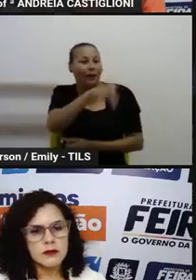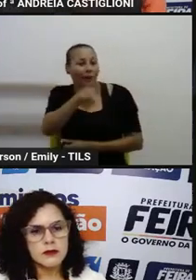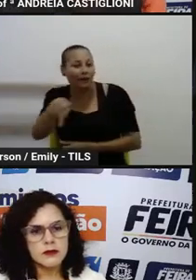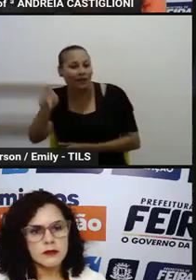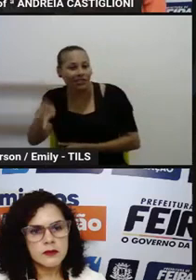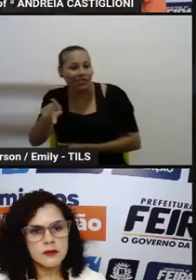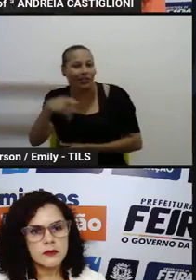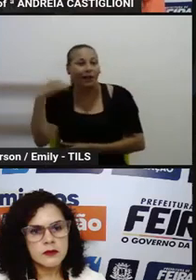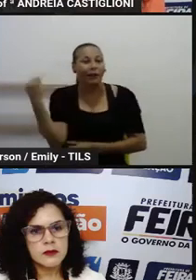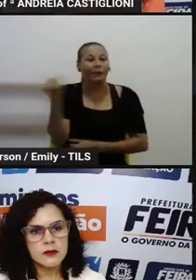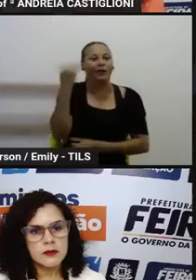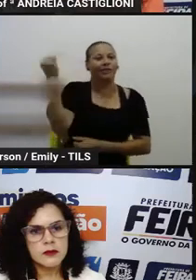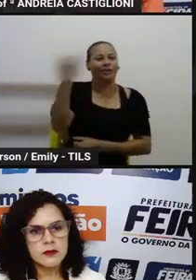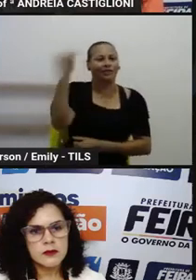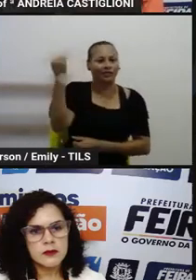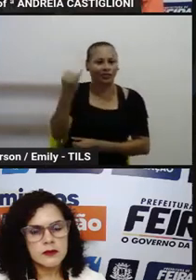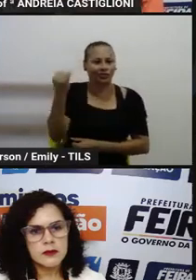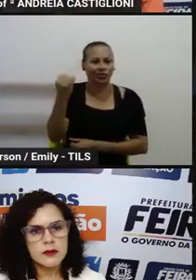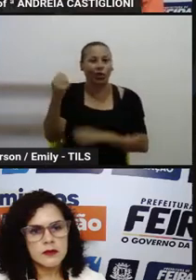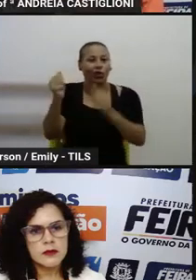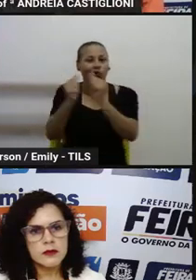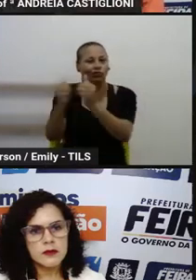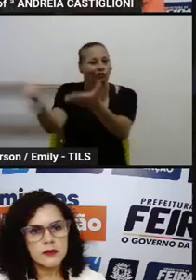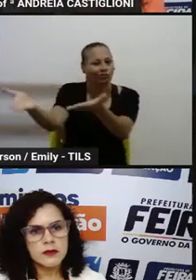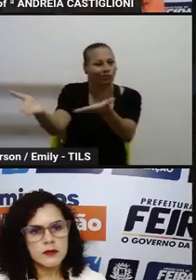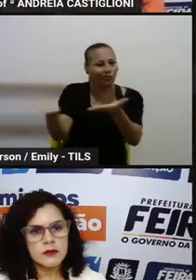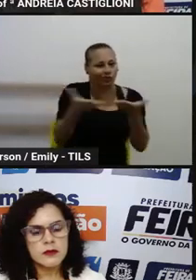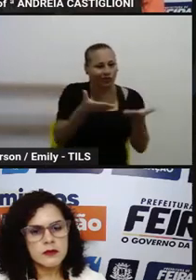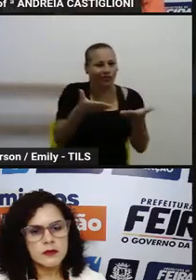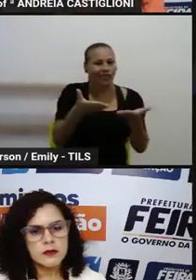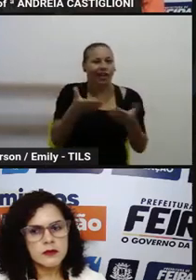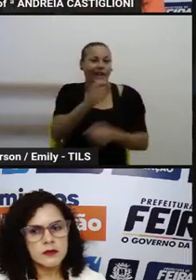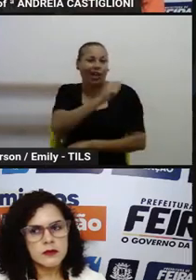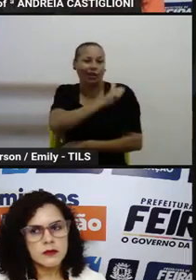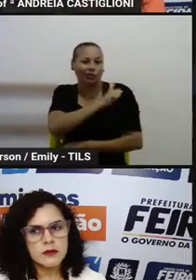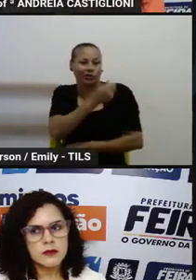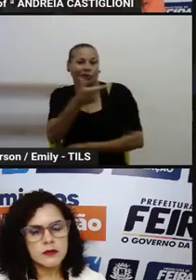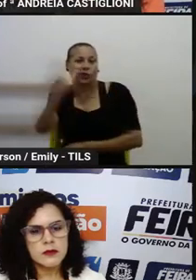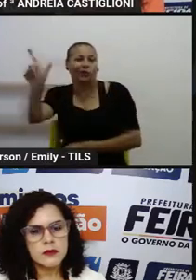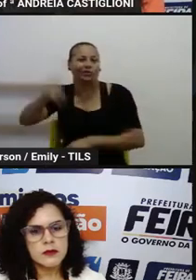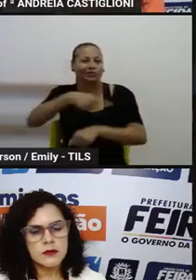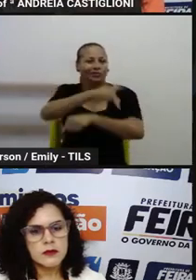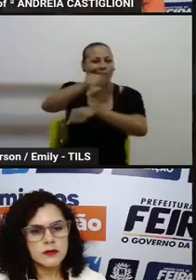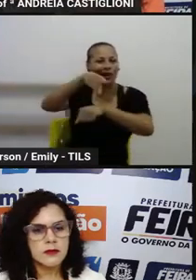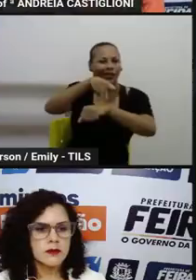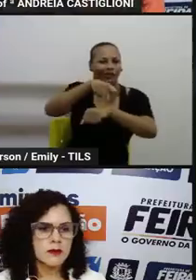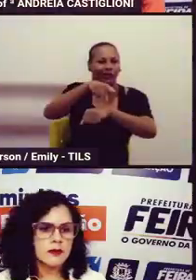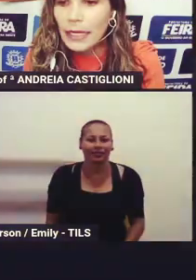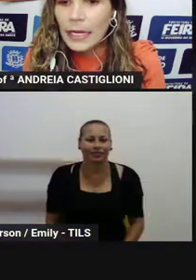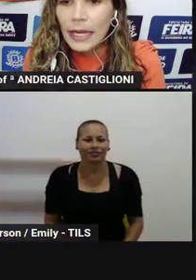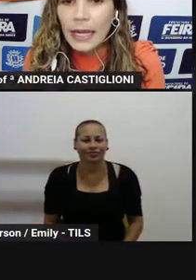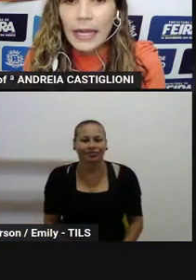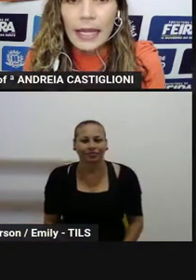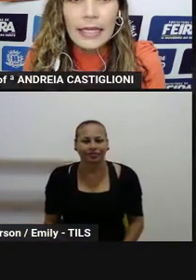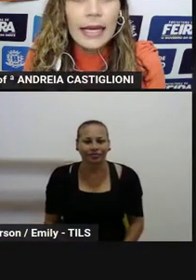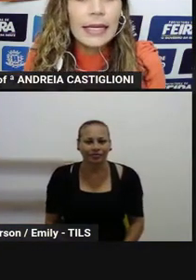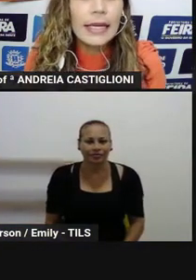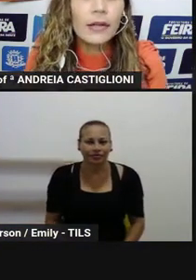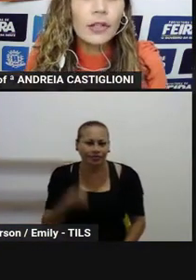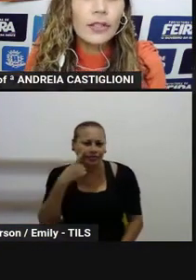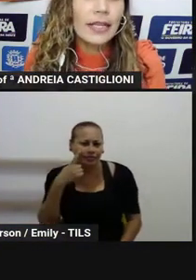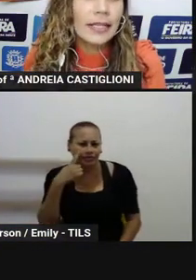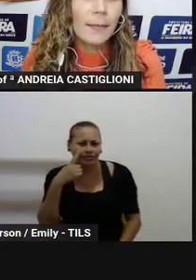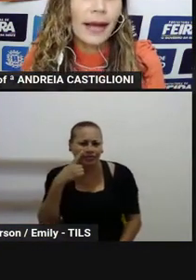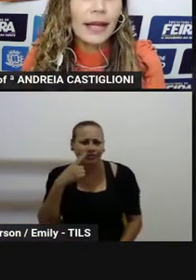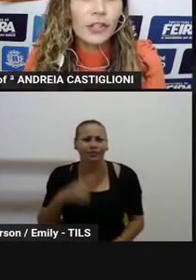importância, né, da recepção a esse estudante da mesma forma, né, com os outros estudantes. E